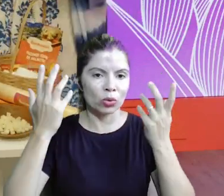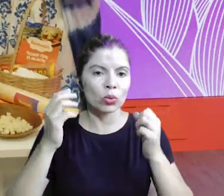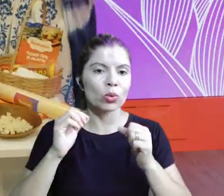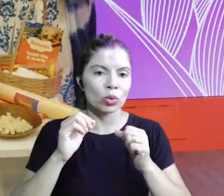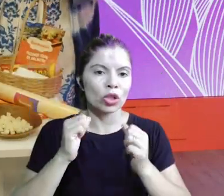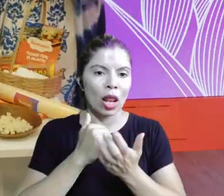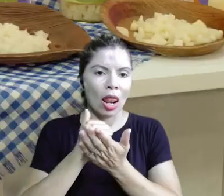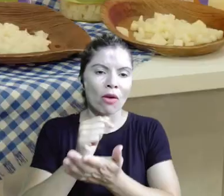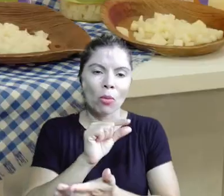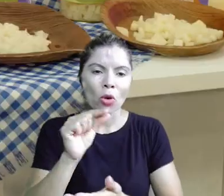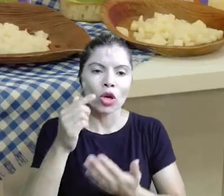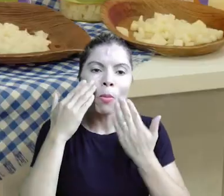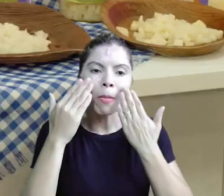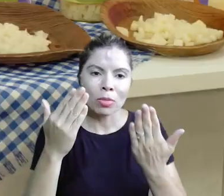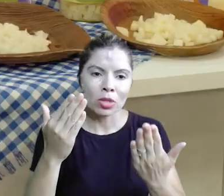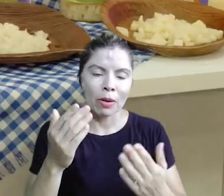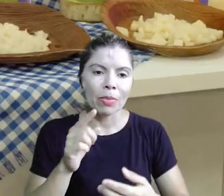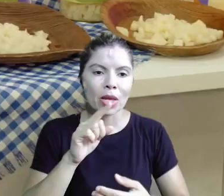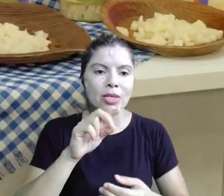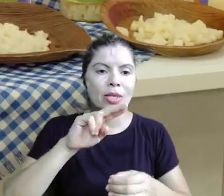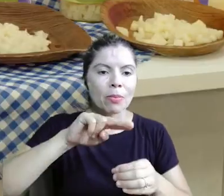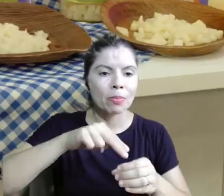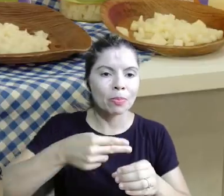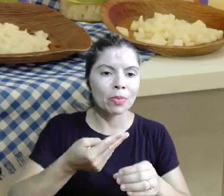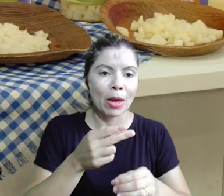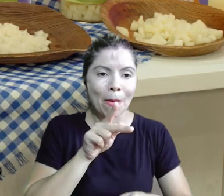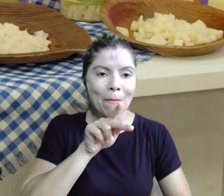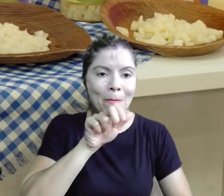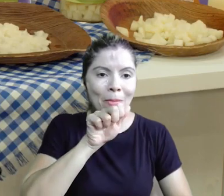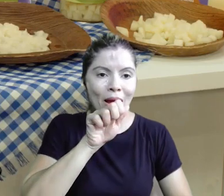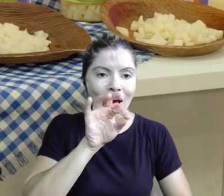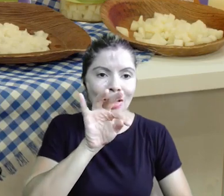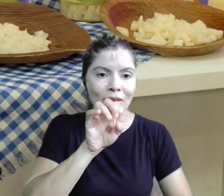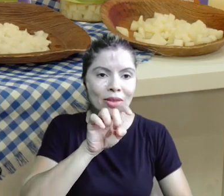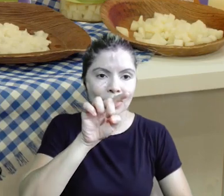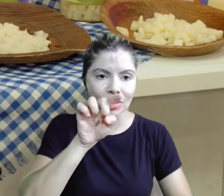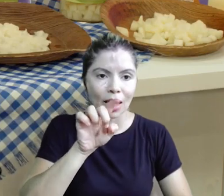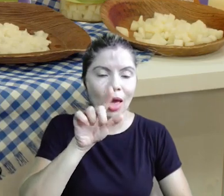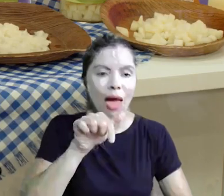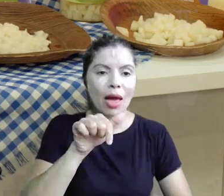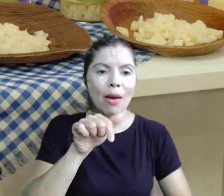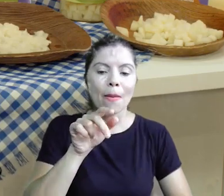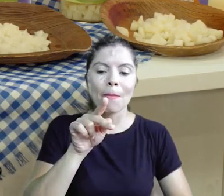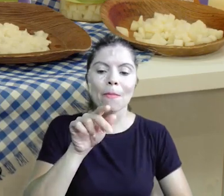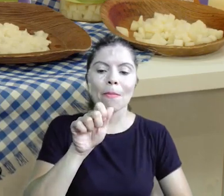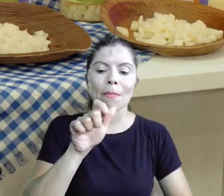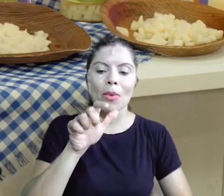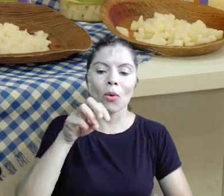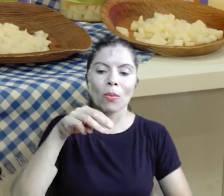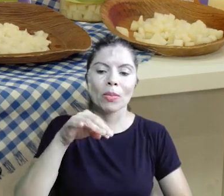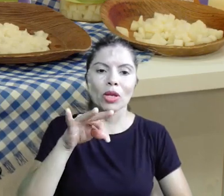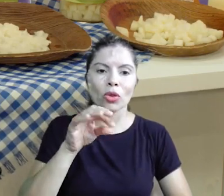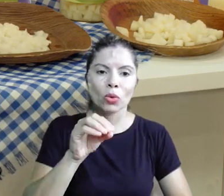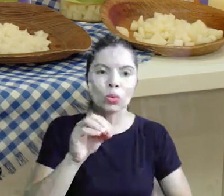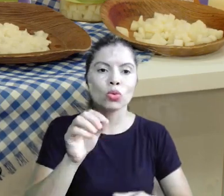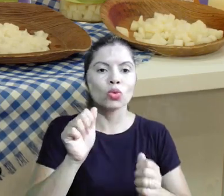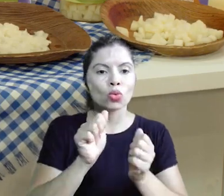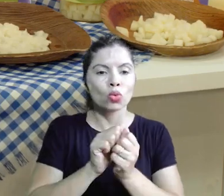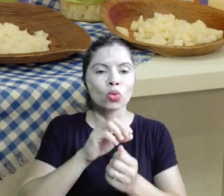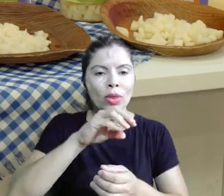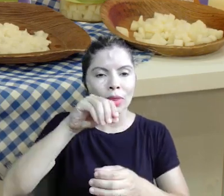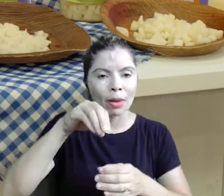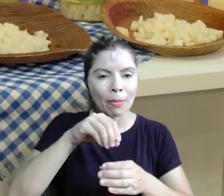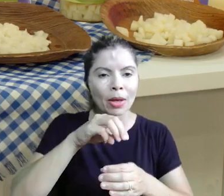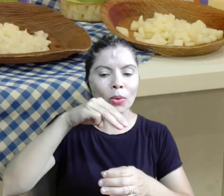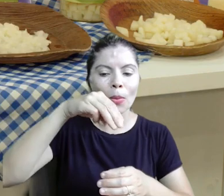Então vamos lá Esse daqui é um patê de palmito com manjericão Então é só palmito e manjericão é